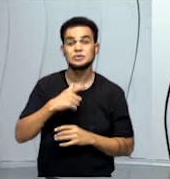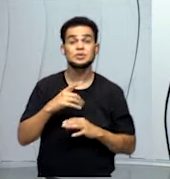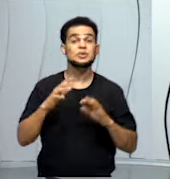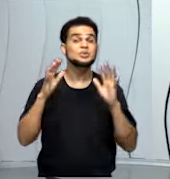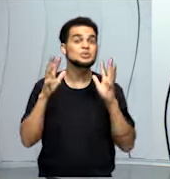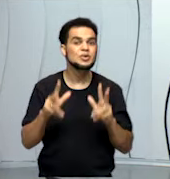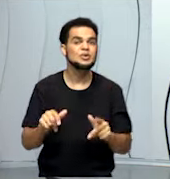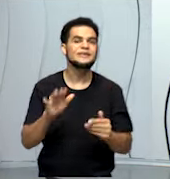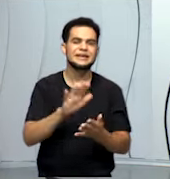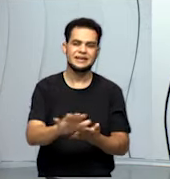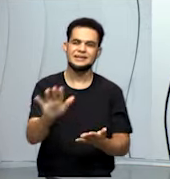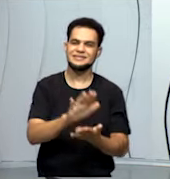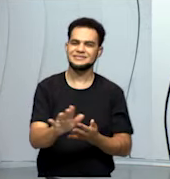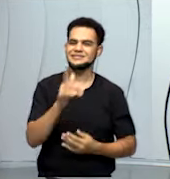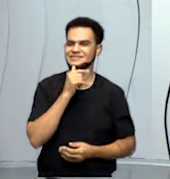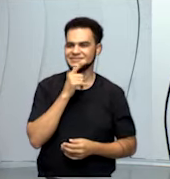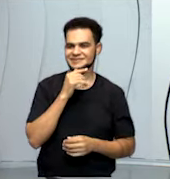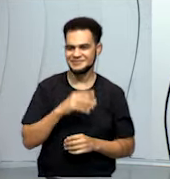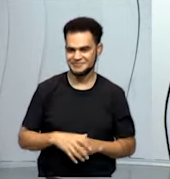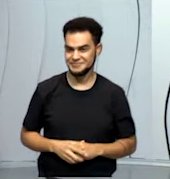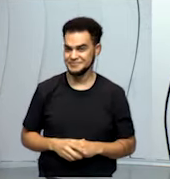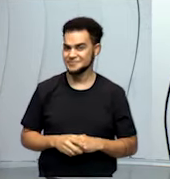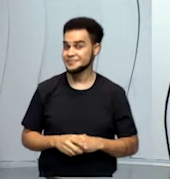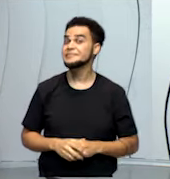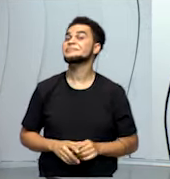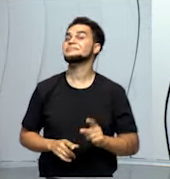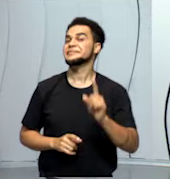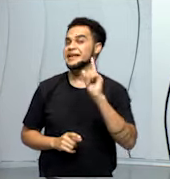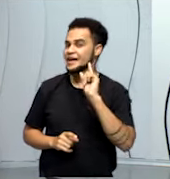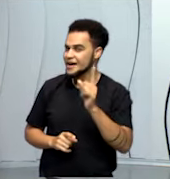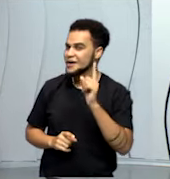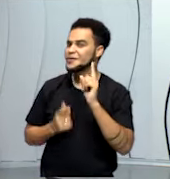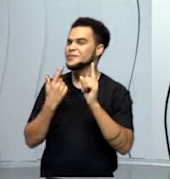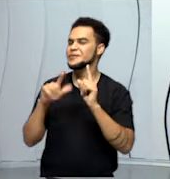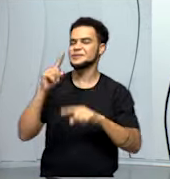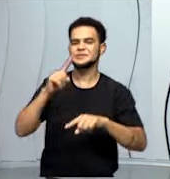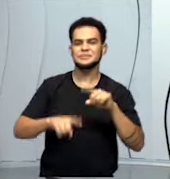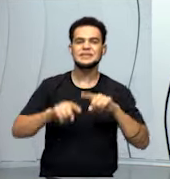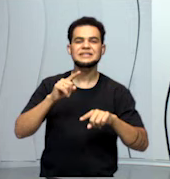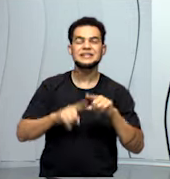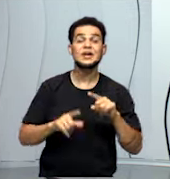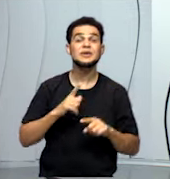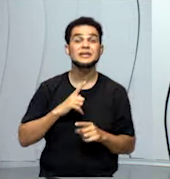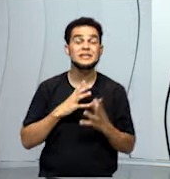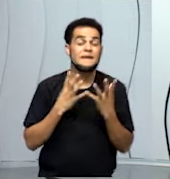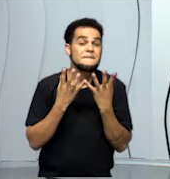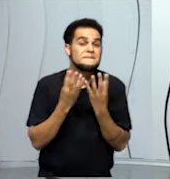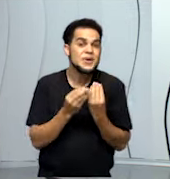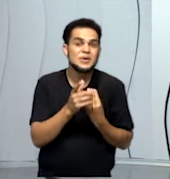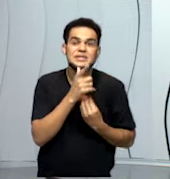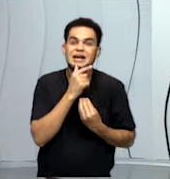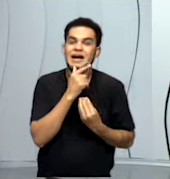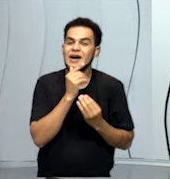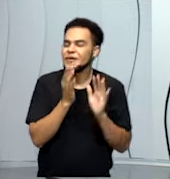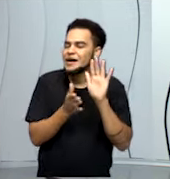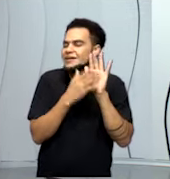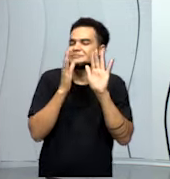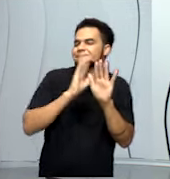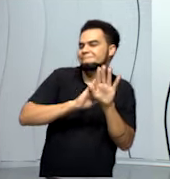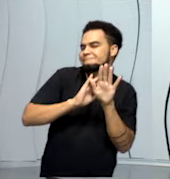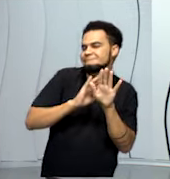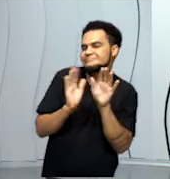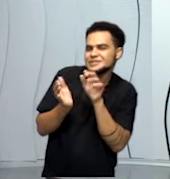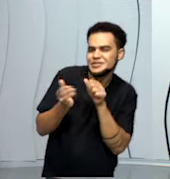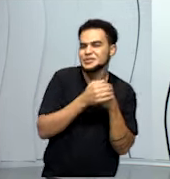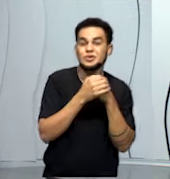higienizar os currais, produzir o queijo, isso tudo gasta muita água. E aqui, a gente tem um outro